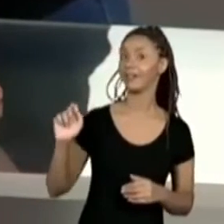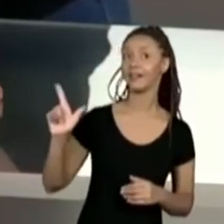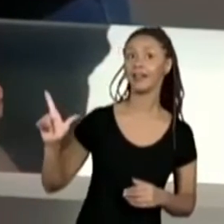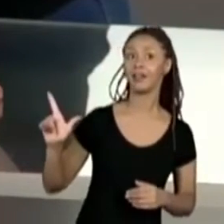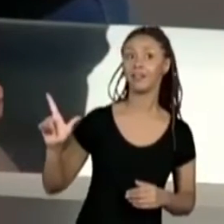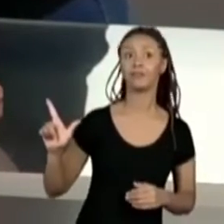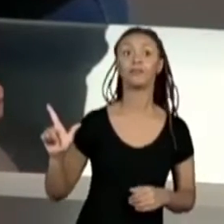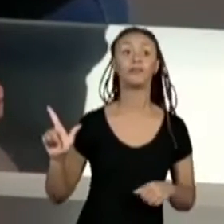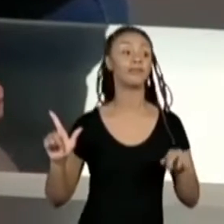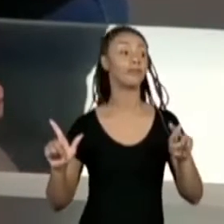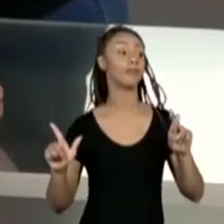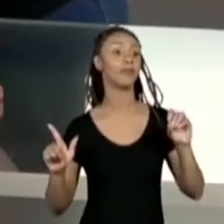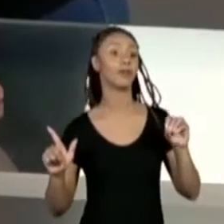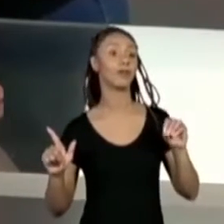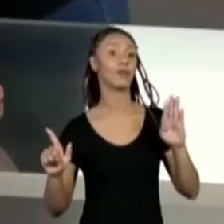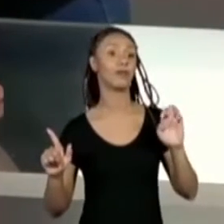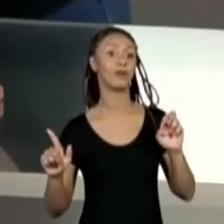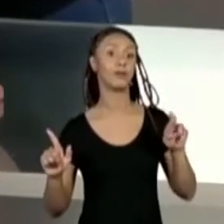Roberto?